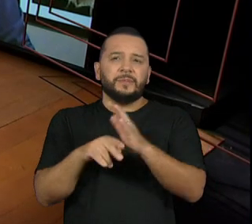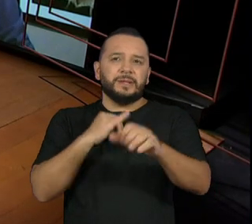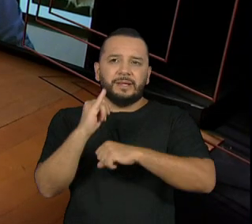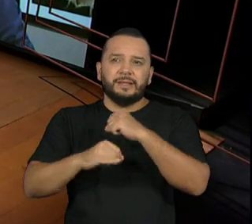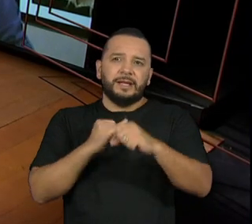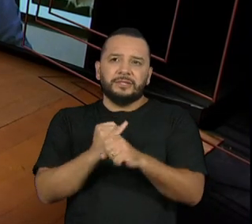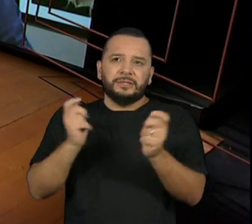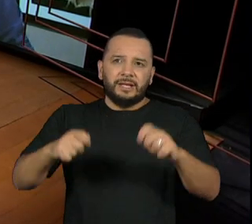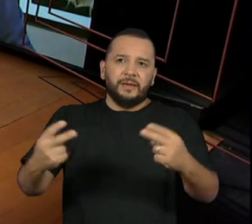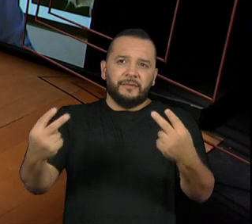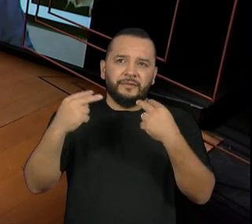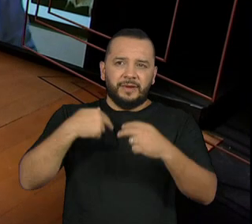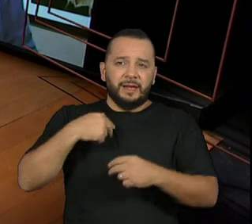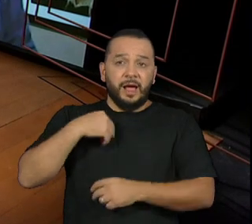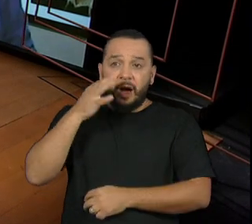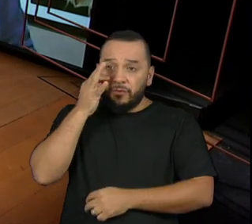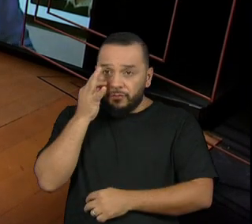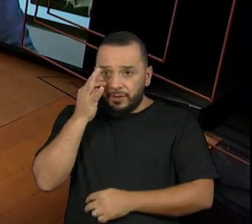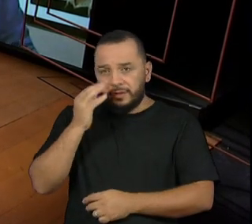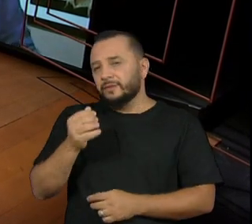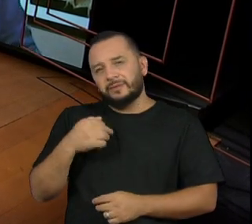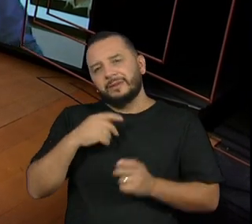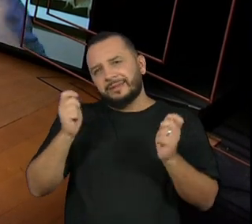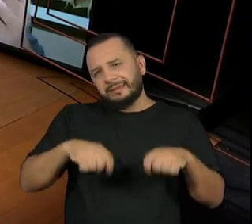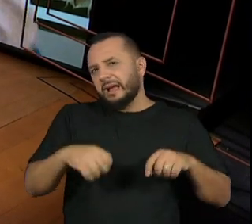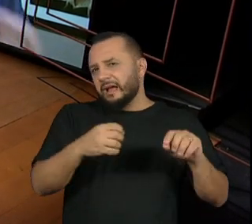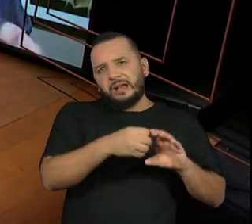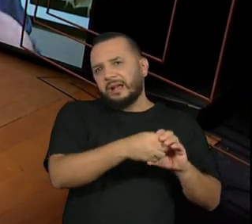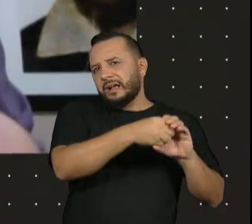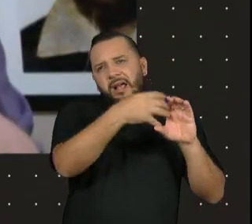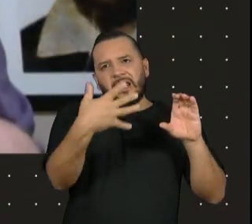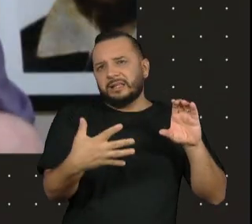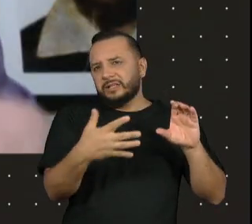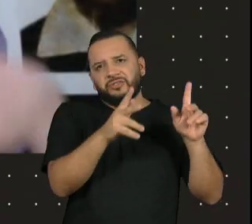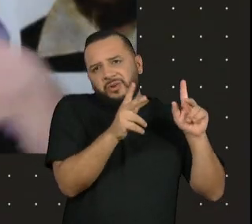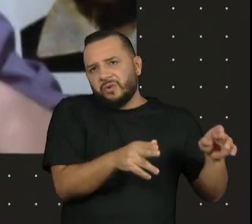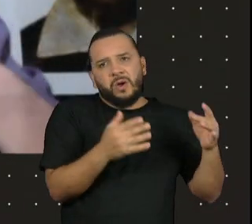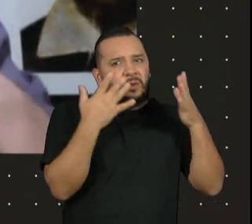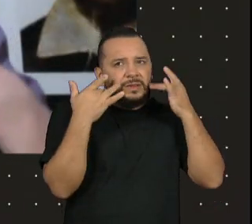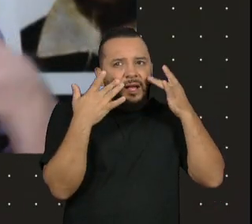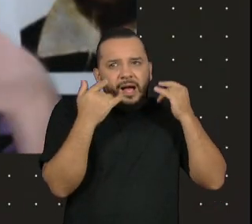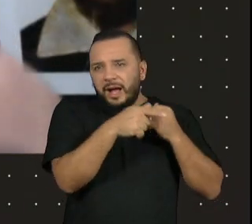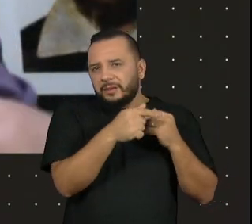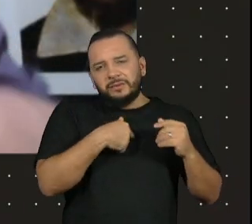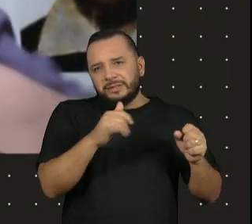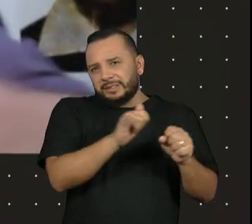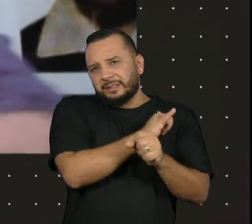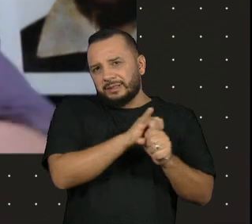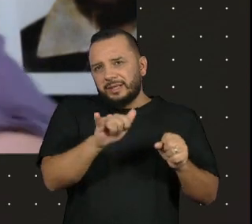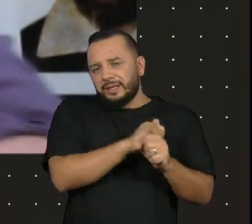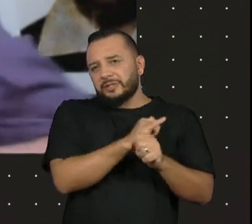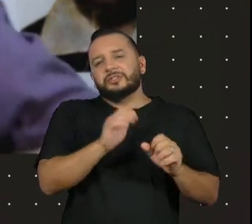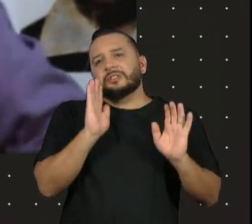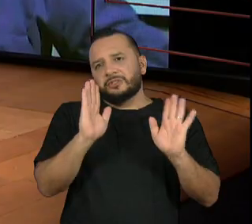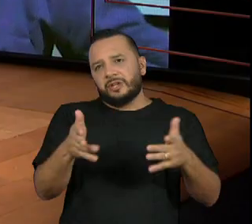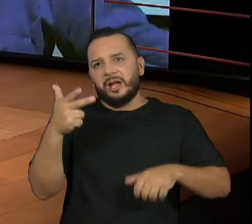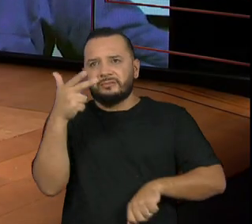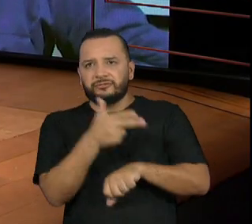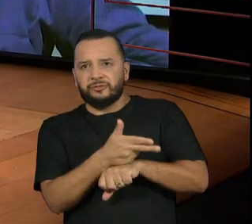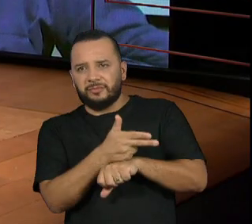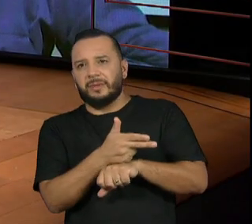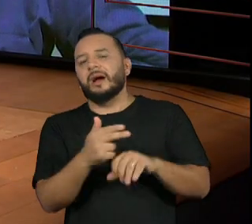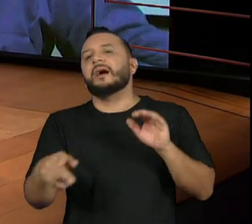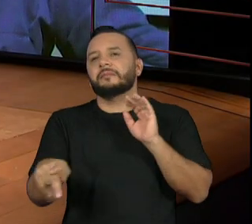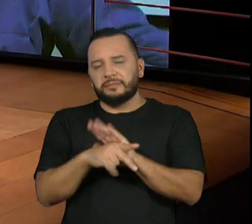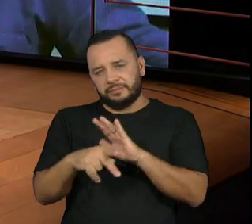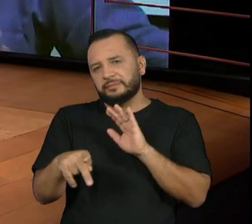algumas características do teatro nessa narrativa e a gente fez um decálogo, dez pontos que a gente poderia, do teatro, poderia estar mantendo